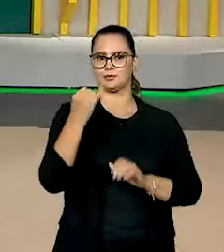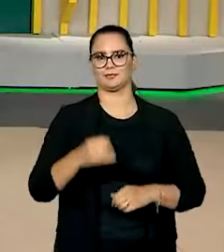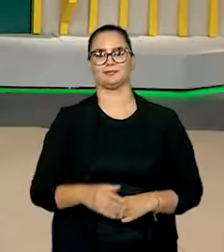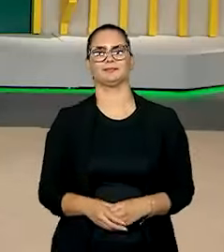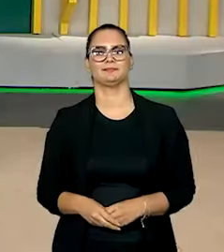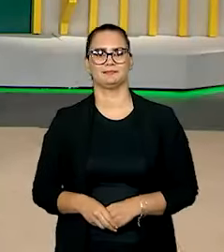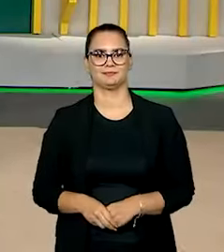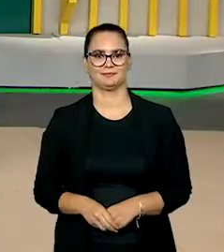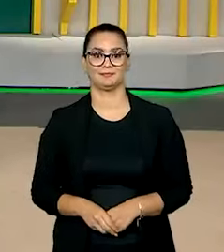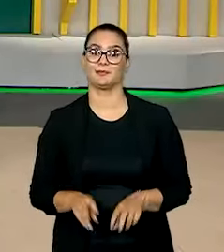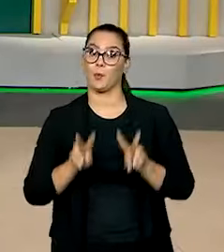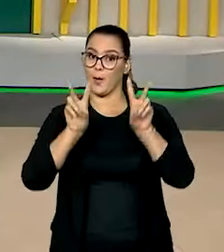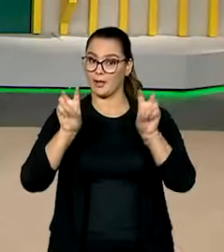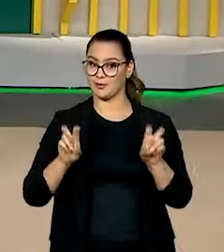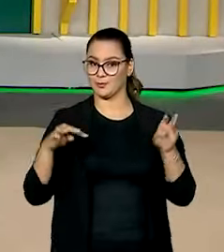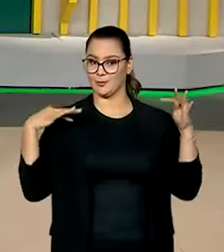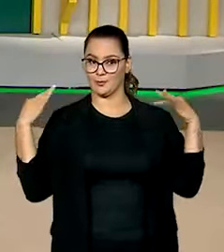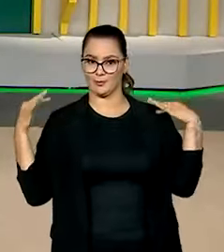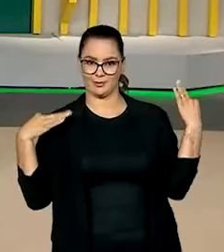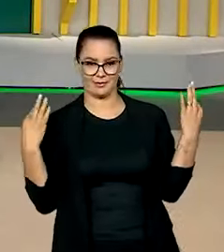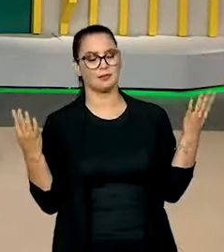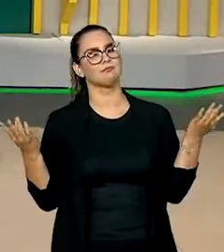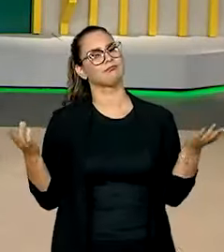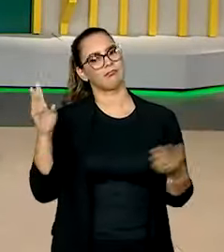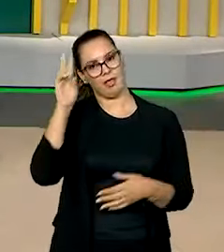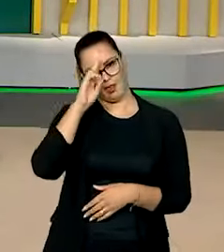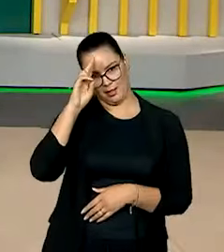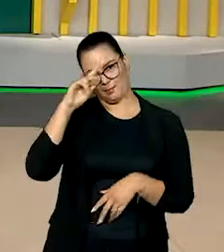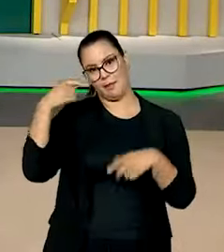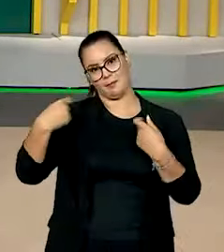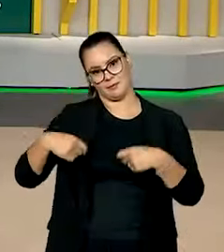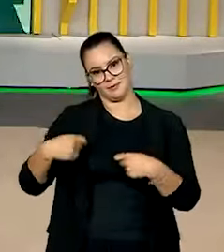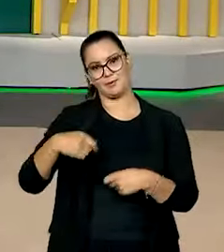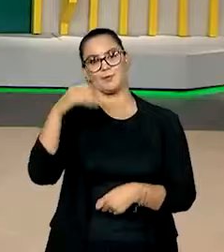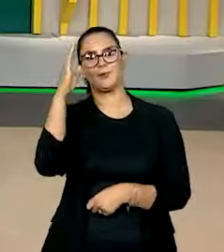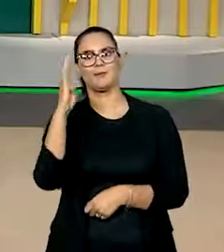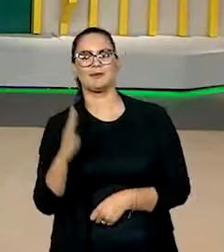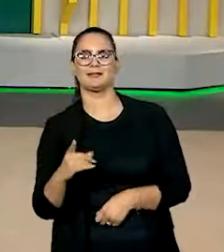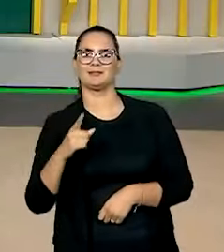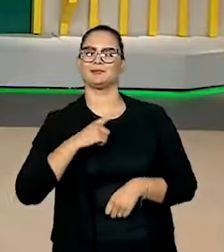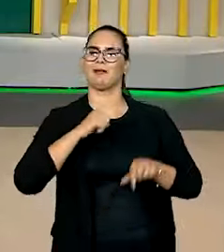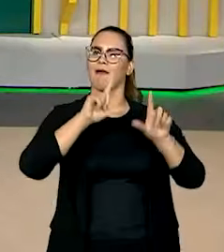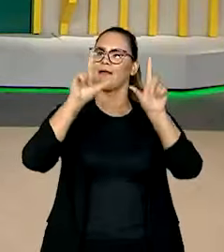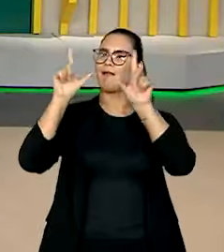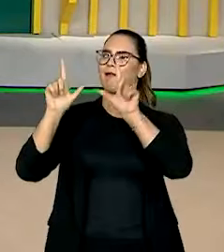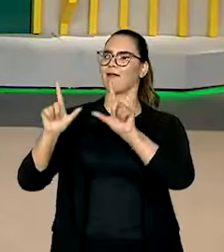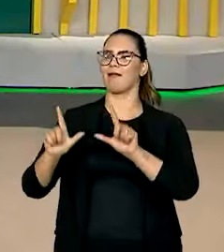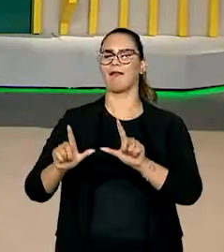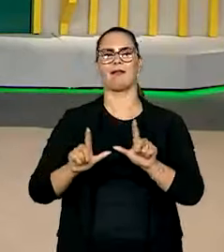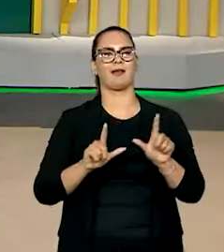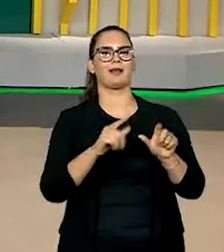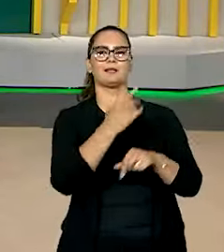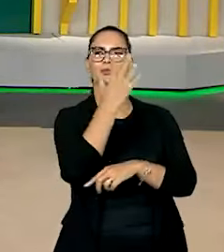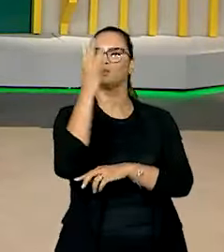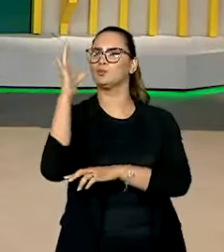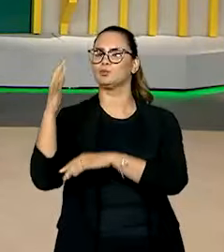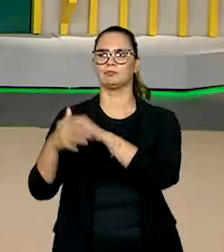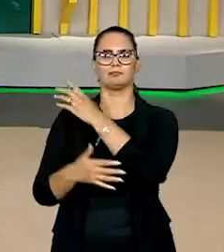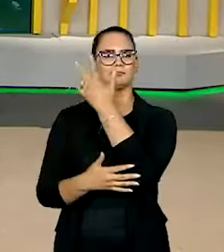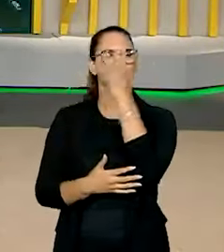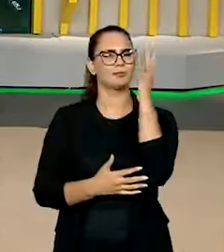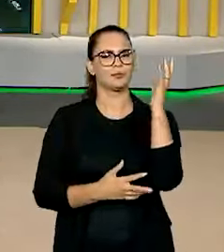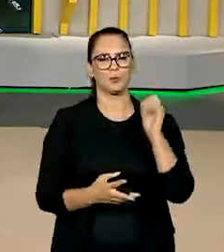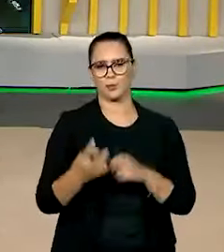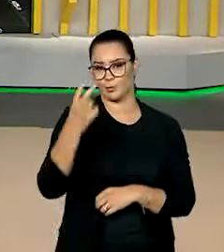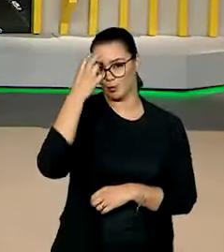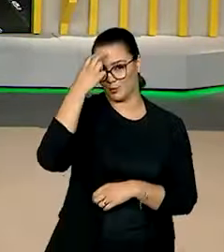E como o assunto é turismo, Roberto, nunca é demais lembrar que o nosso país tem paisagens naturais, um rico acervo